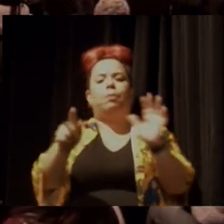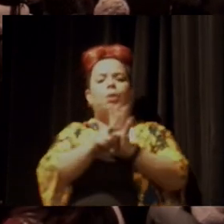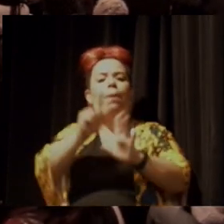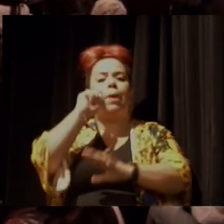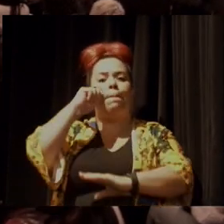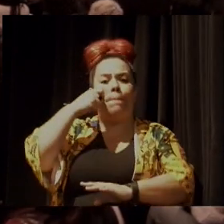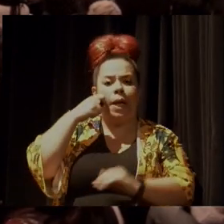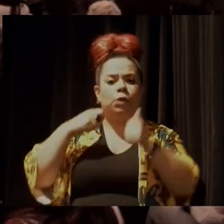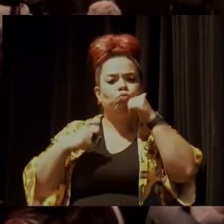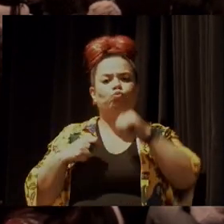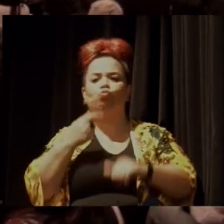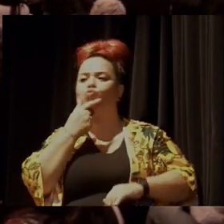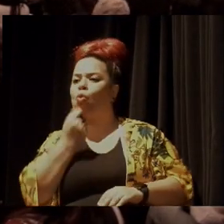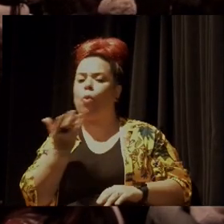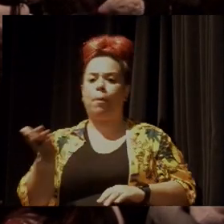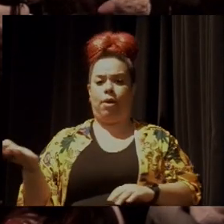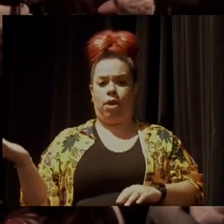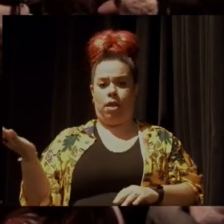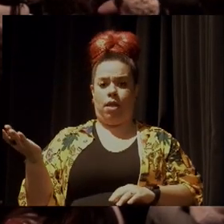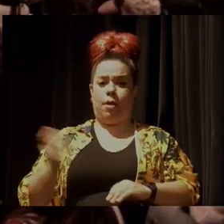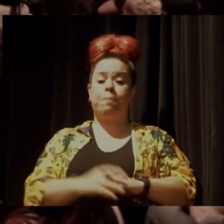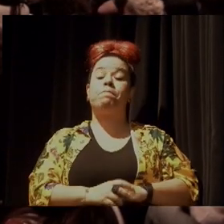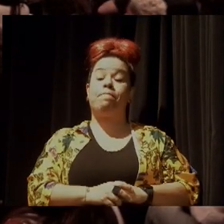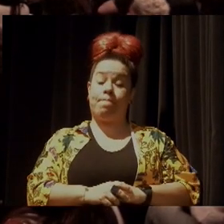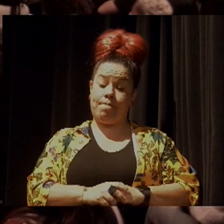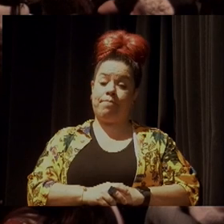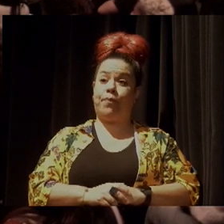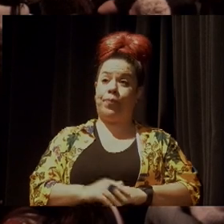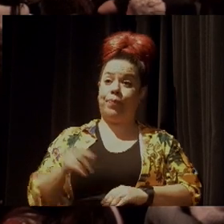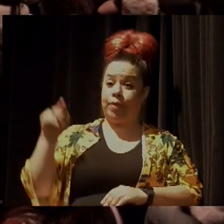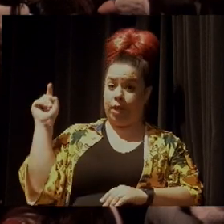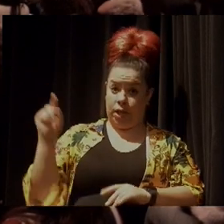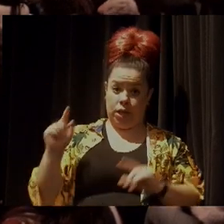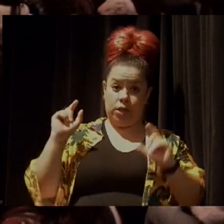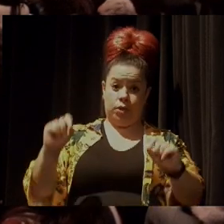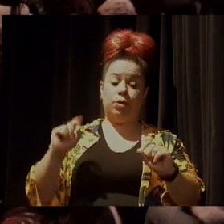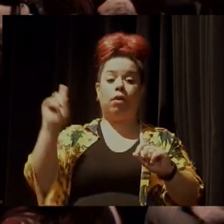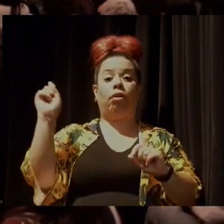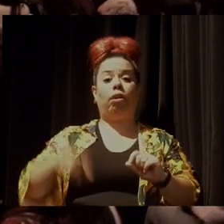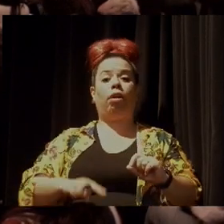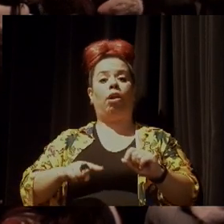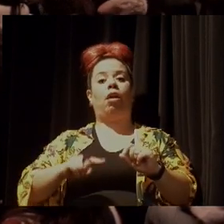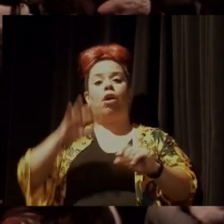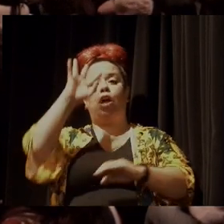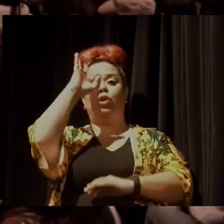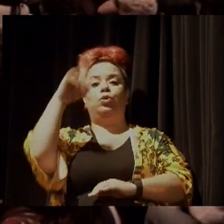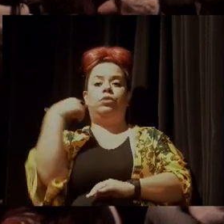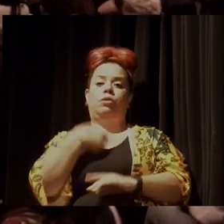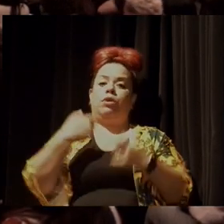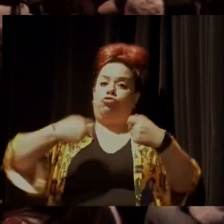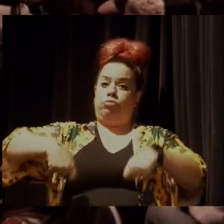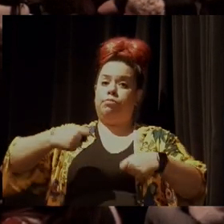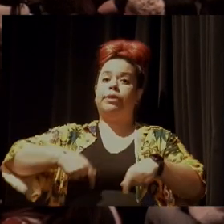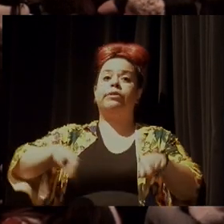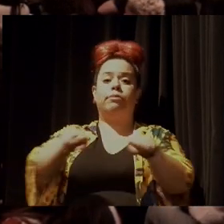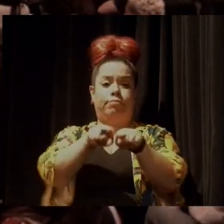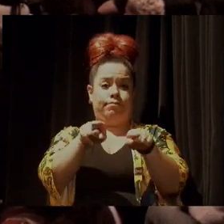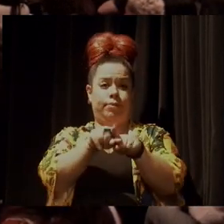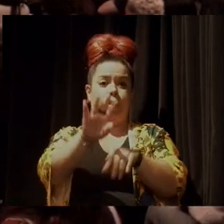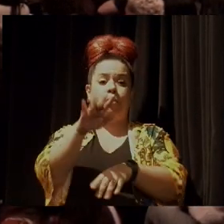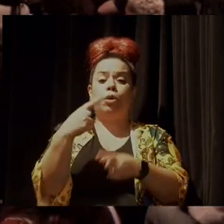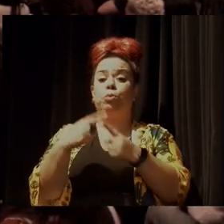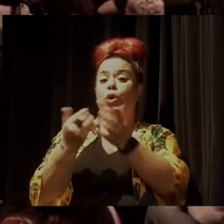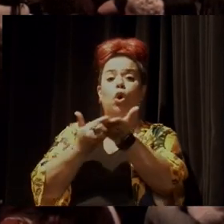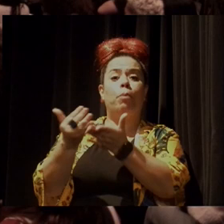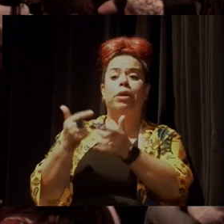pretos e das pretas. E é isso. E essa é parte da solução que a gente precisa também. Porque tudo